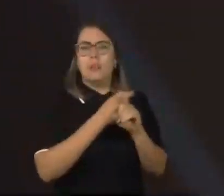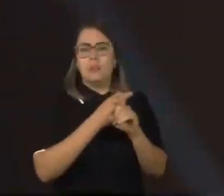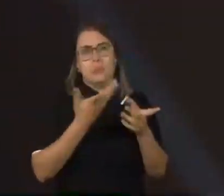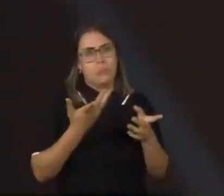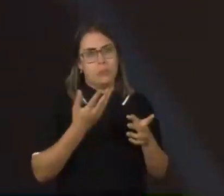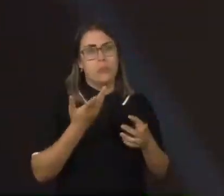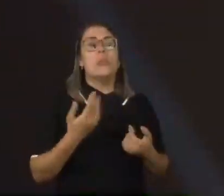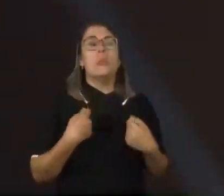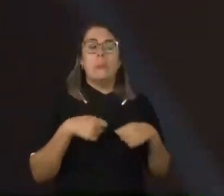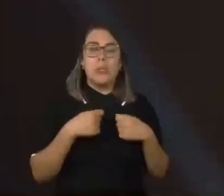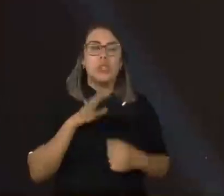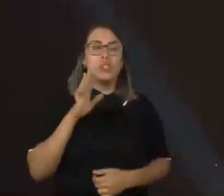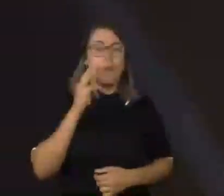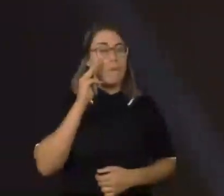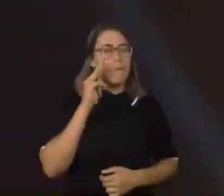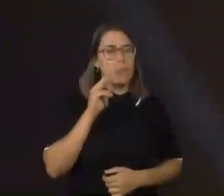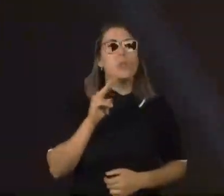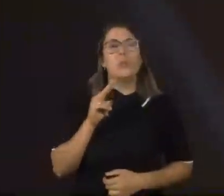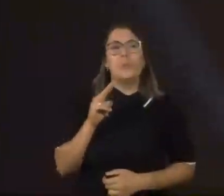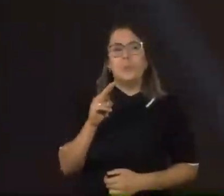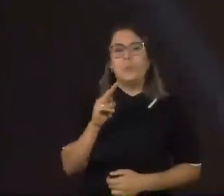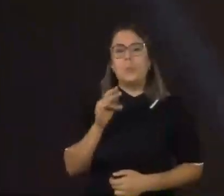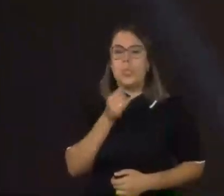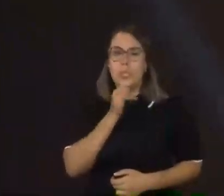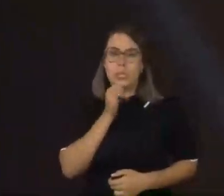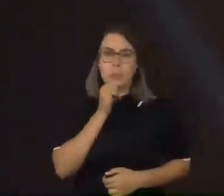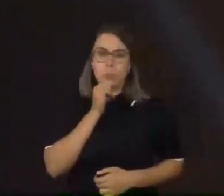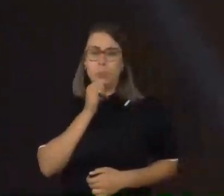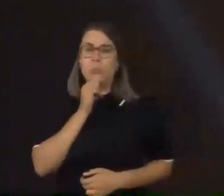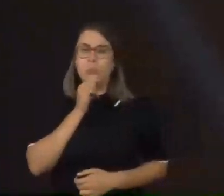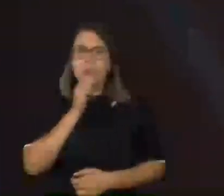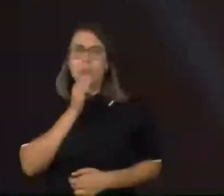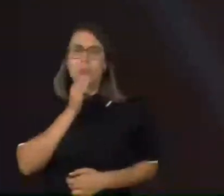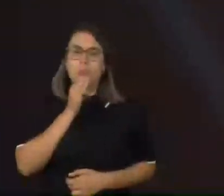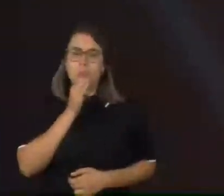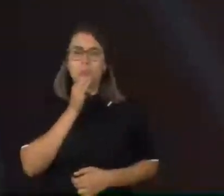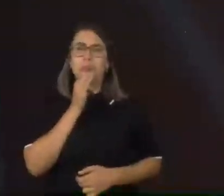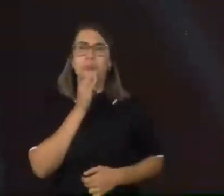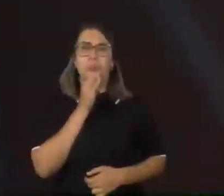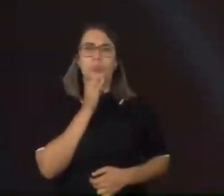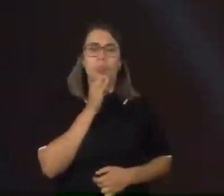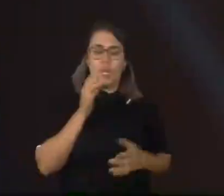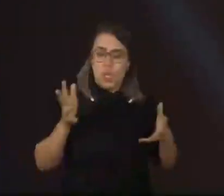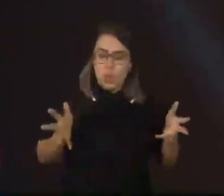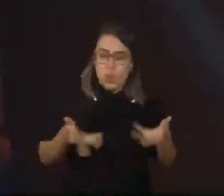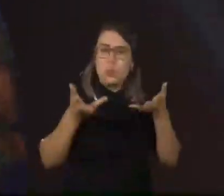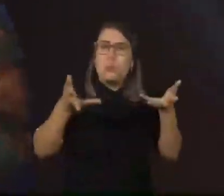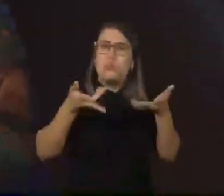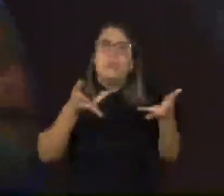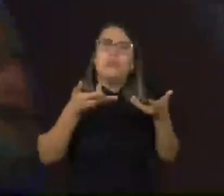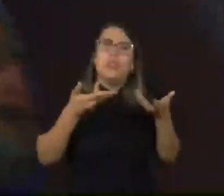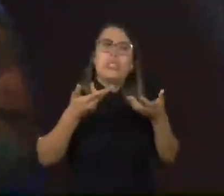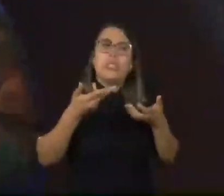vezes a gente já não assistiu por aí? Por exemplo, um exemplo que a gente vê bastante é de estímulo, principalmente